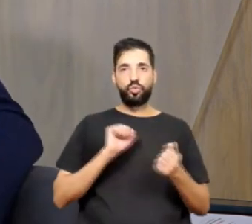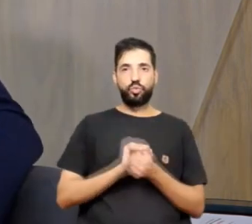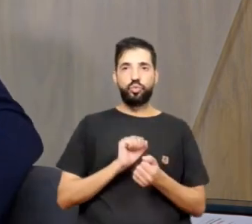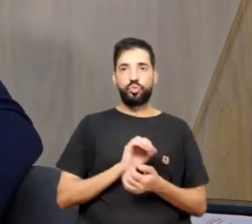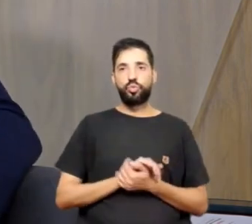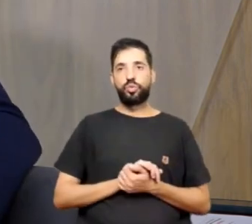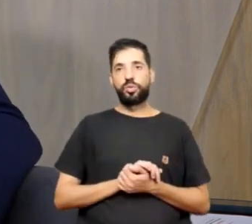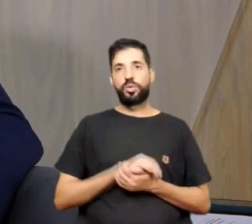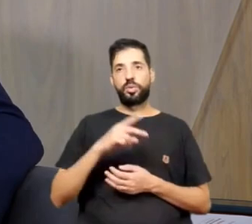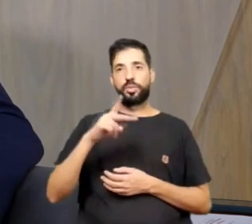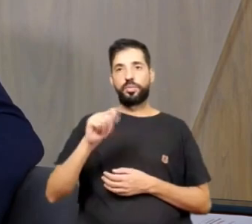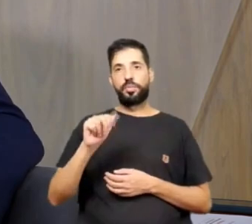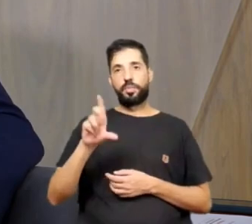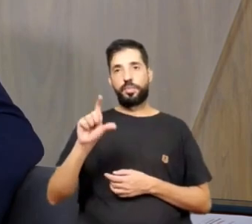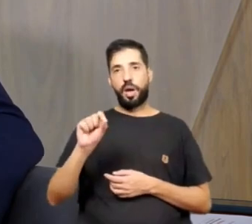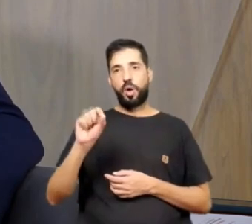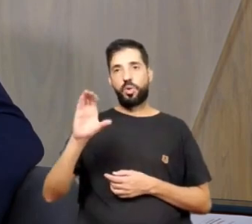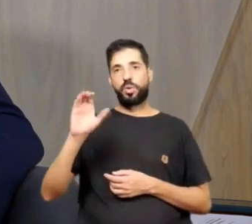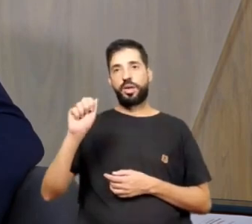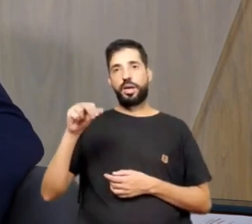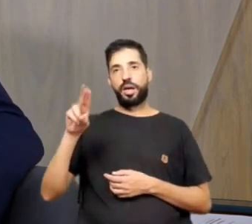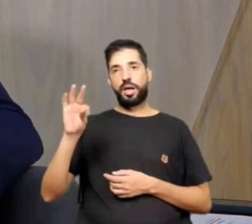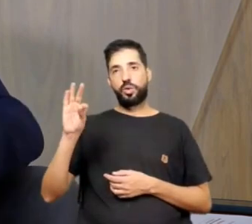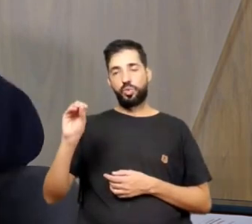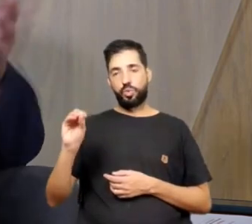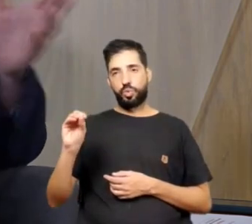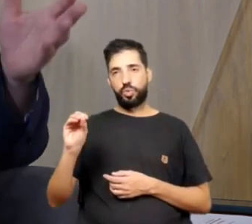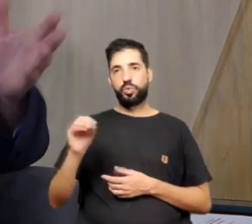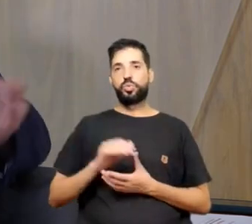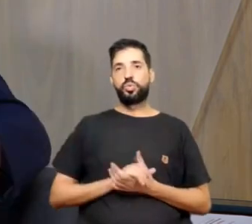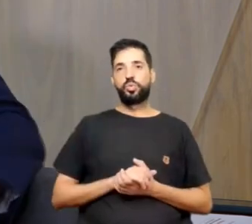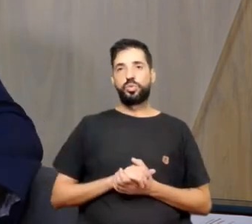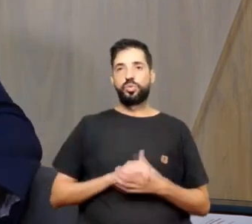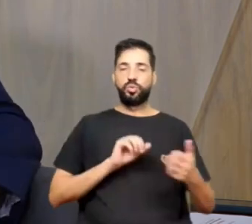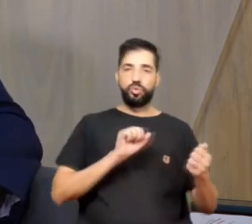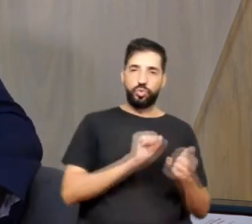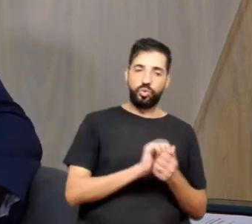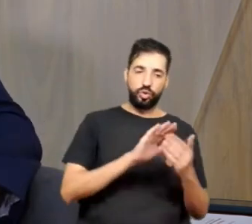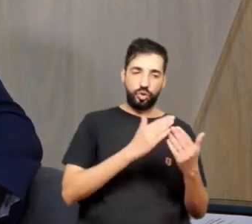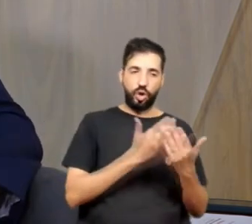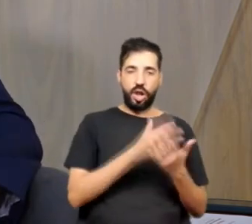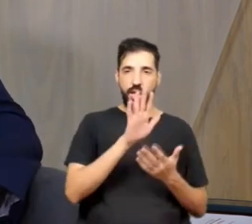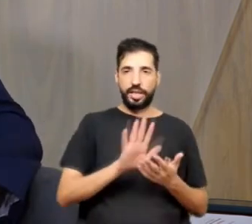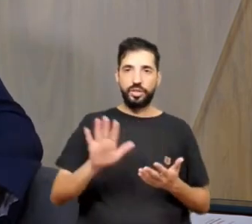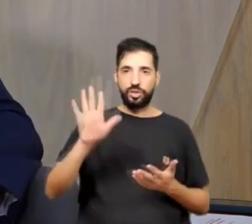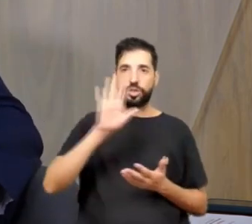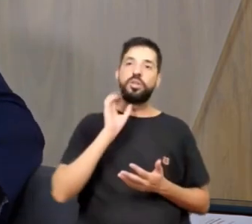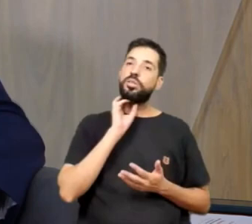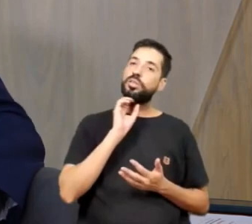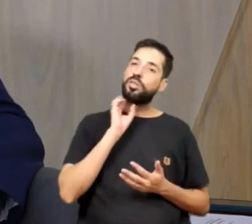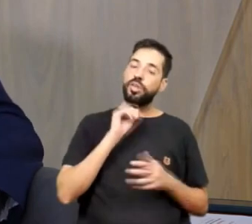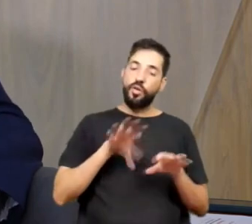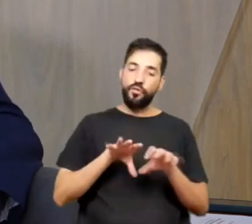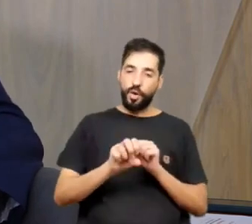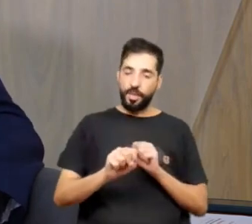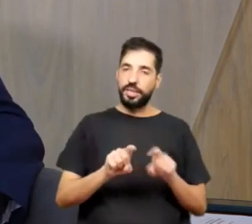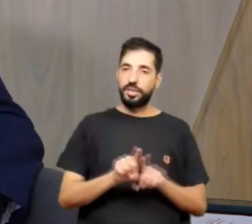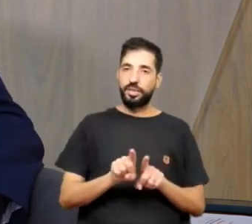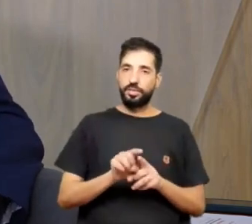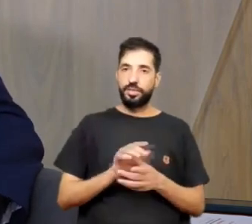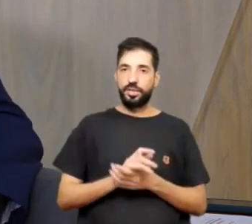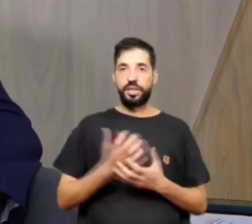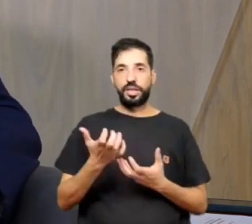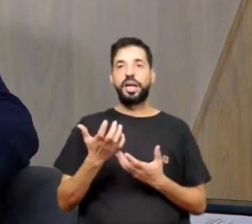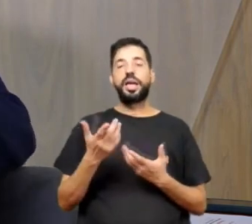Camuto, lá da Fundação Perseu Abramo, junto com a Escola Nacional de Formação também, que era justamente,